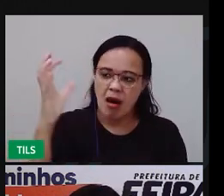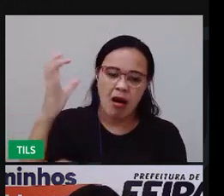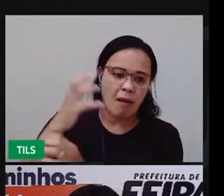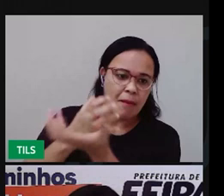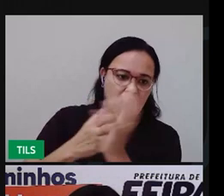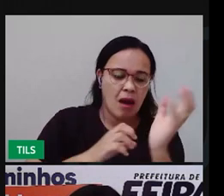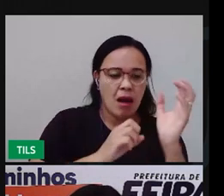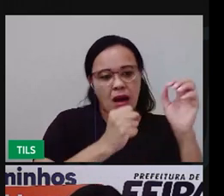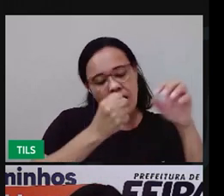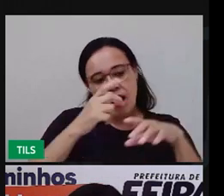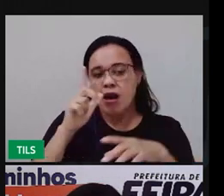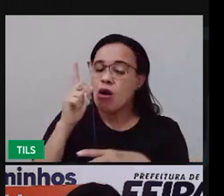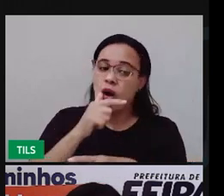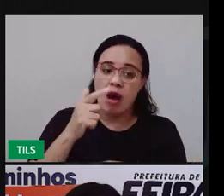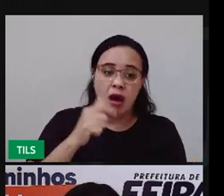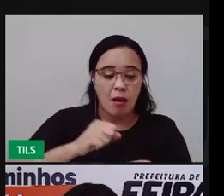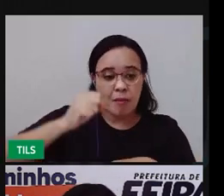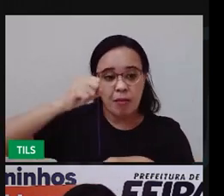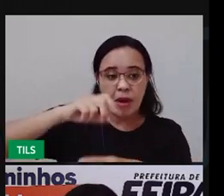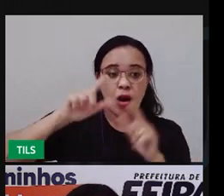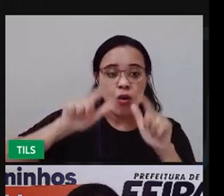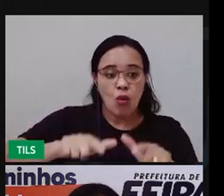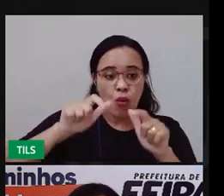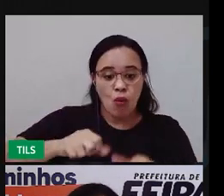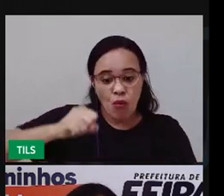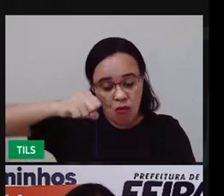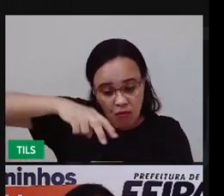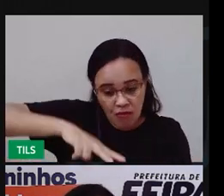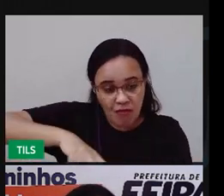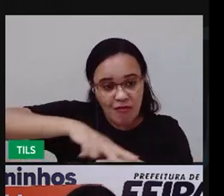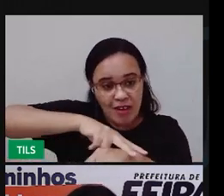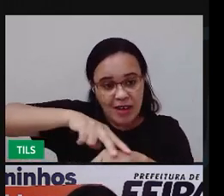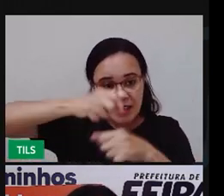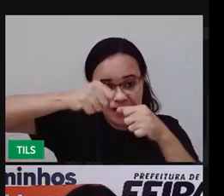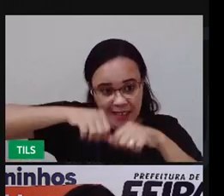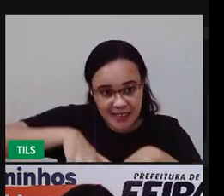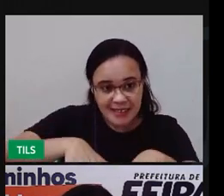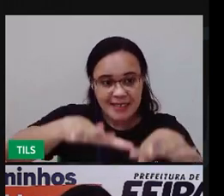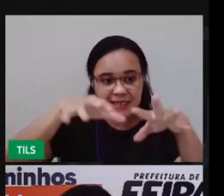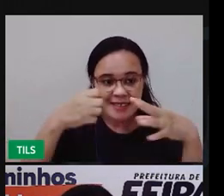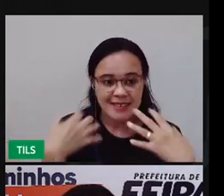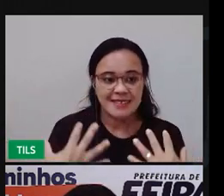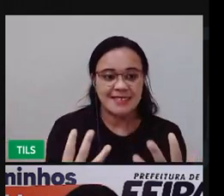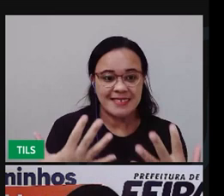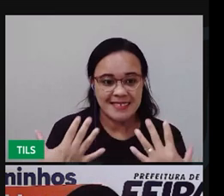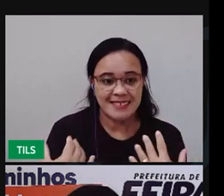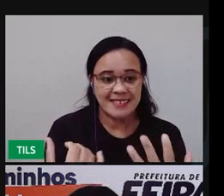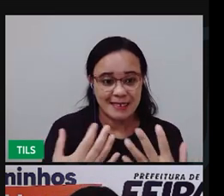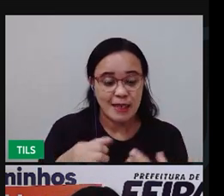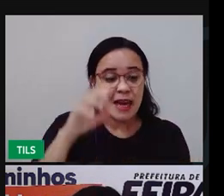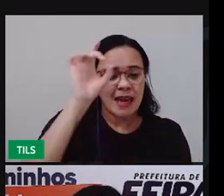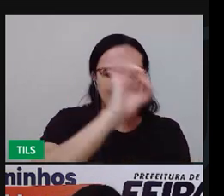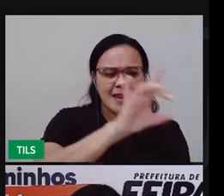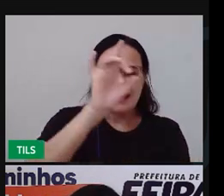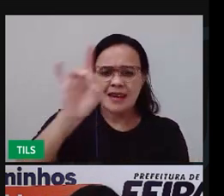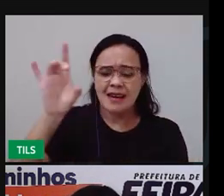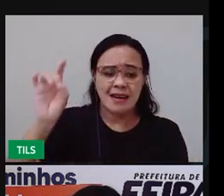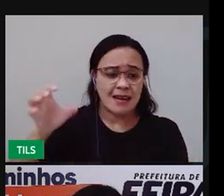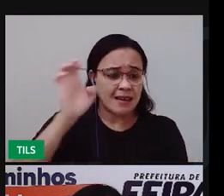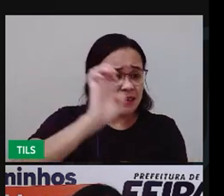diversificada. Porque cada estado tem um clima, tem um bioma diferente. Isso